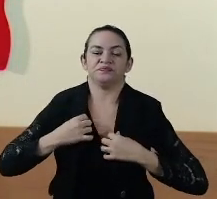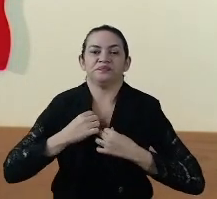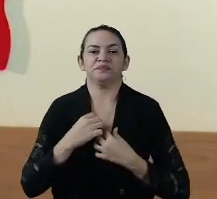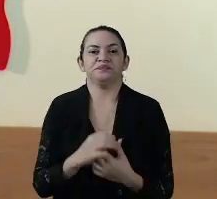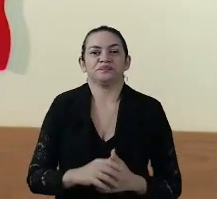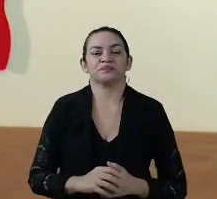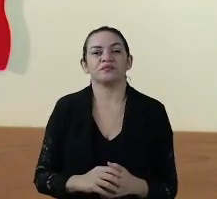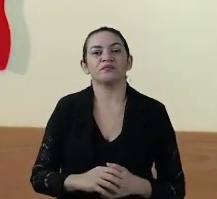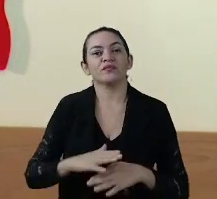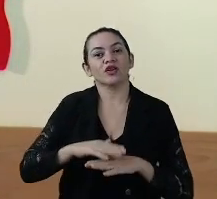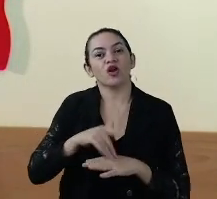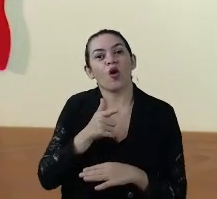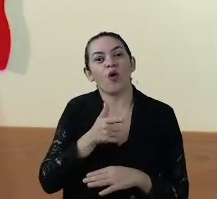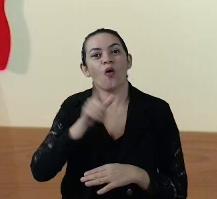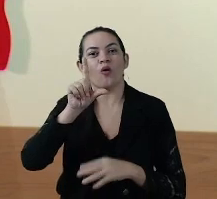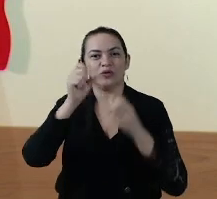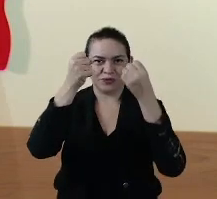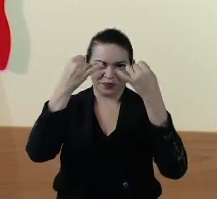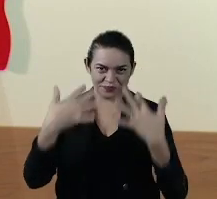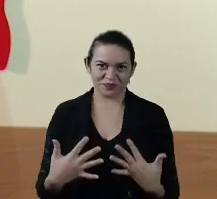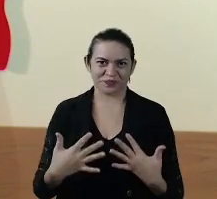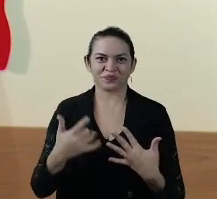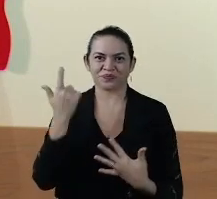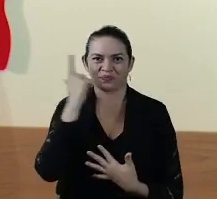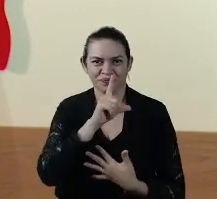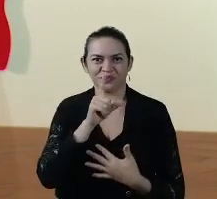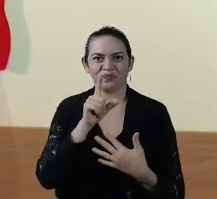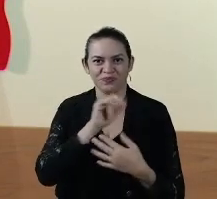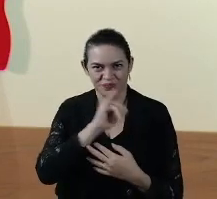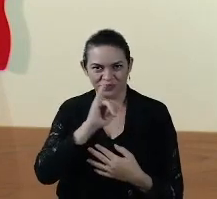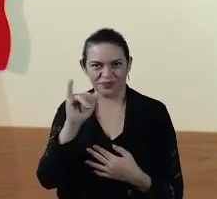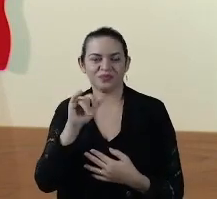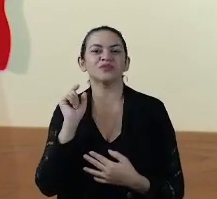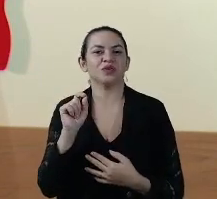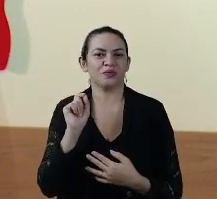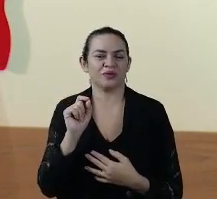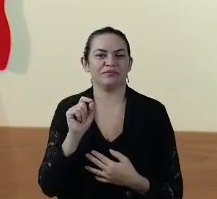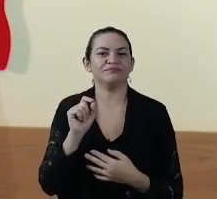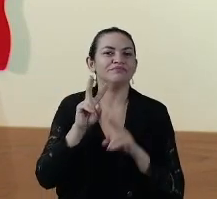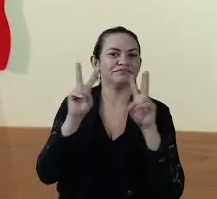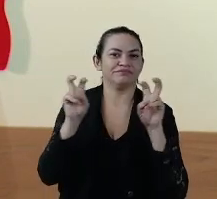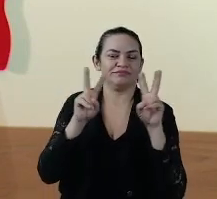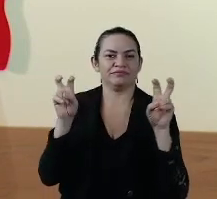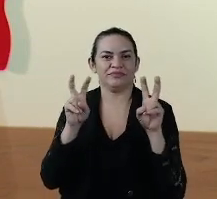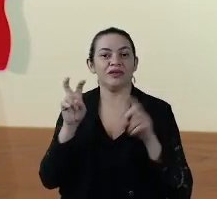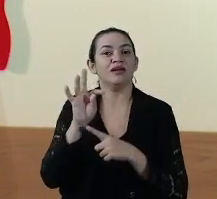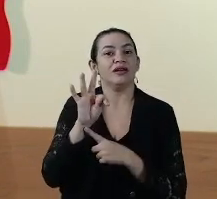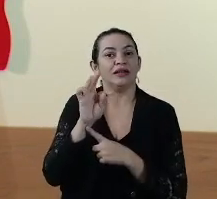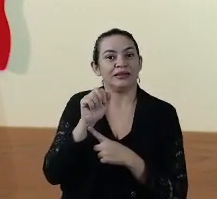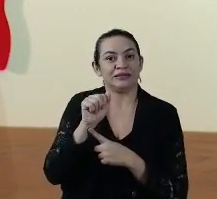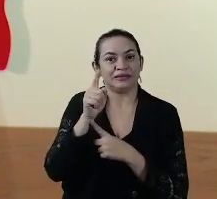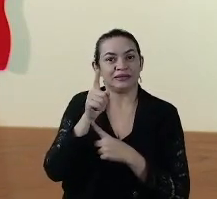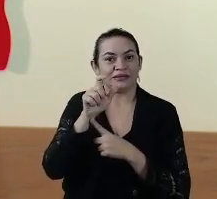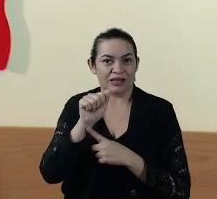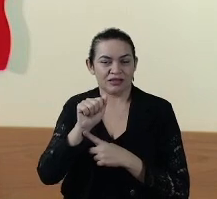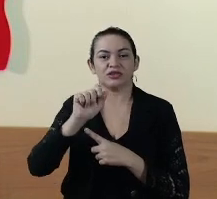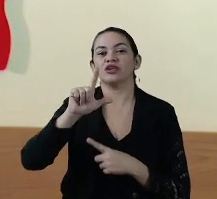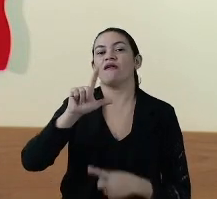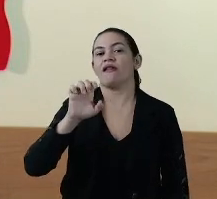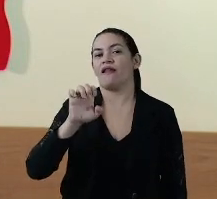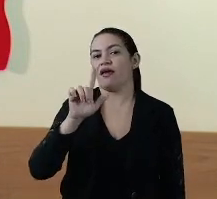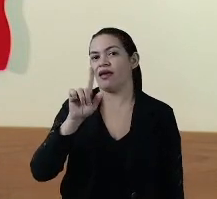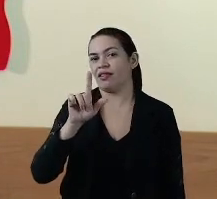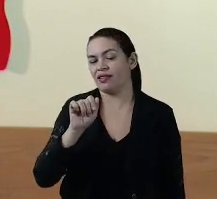O outro êxito que gostaria de mencionar, diz respeito à taxa de letalidade.